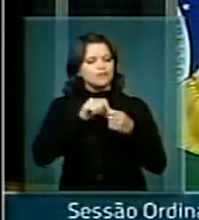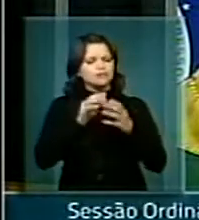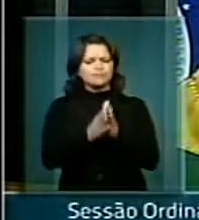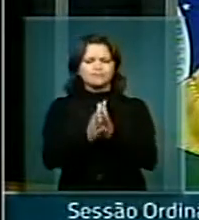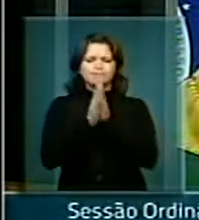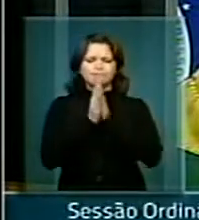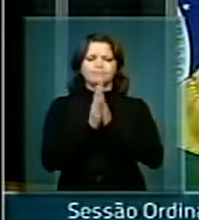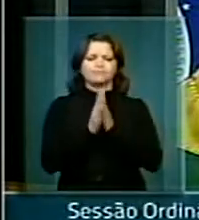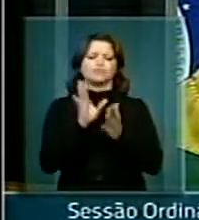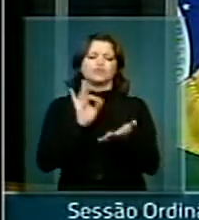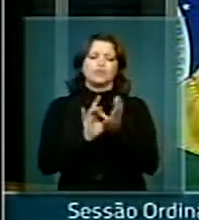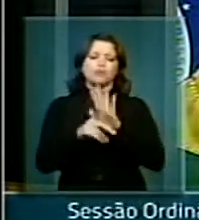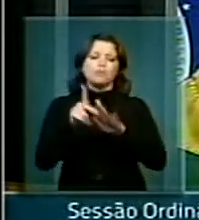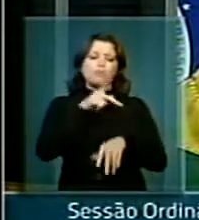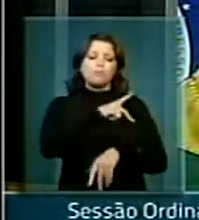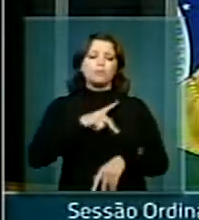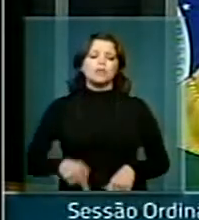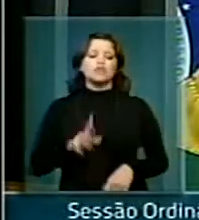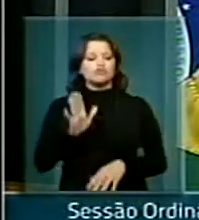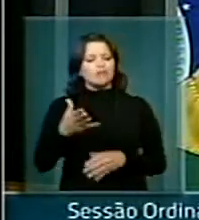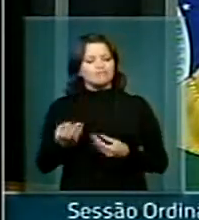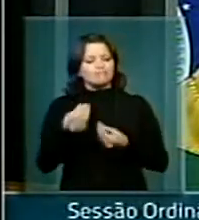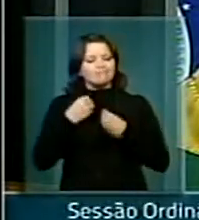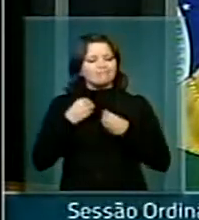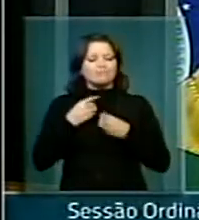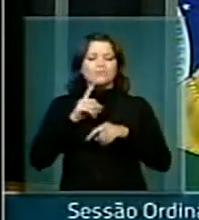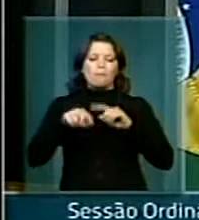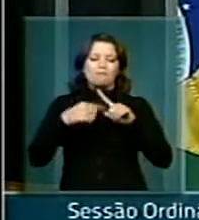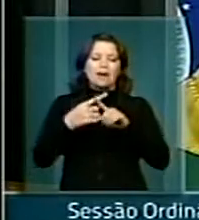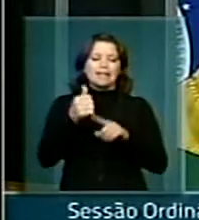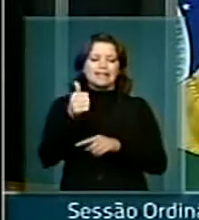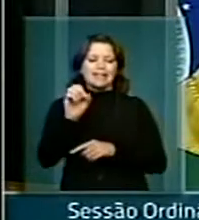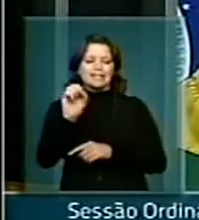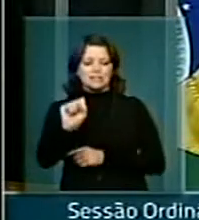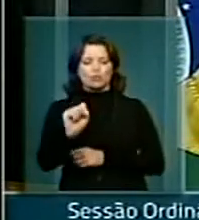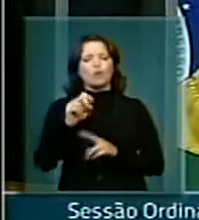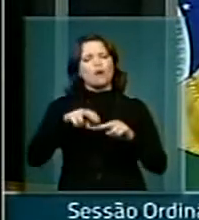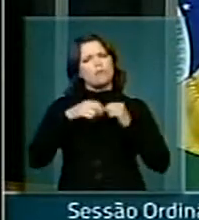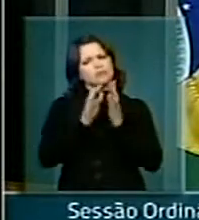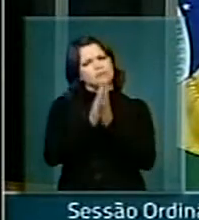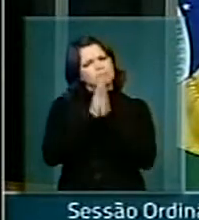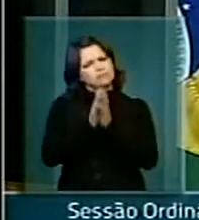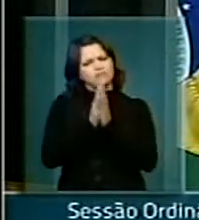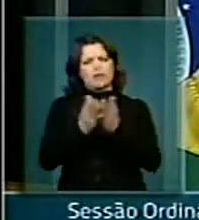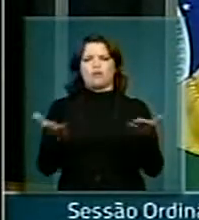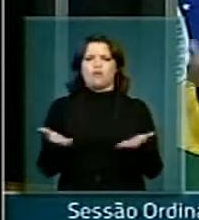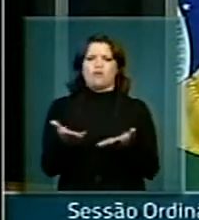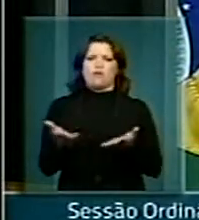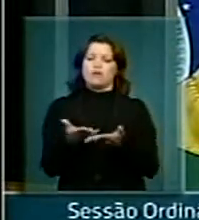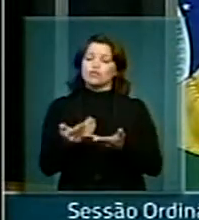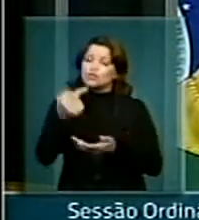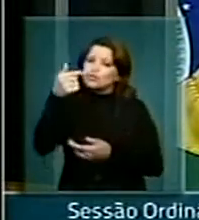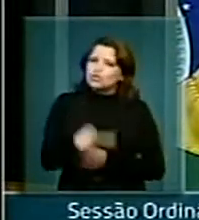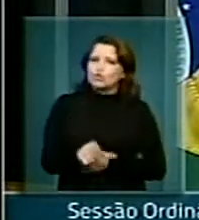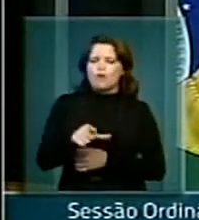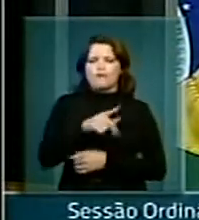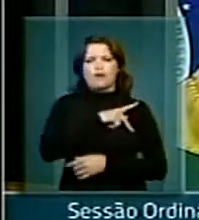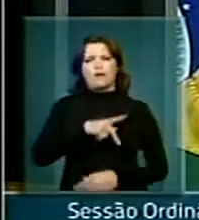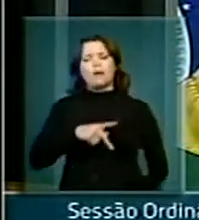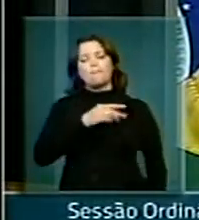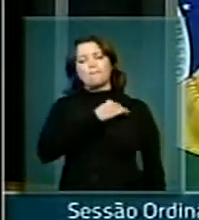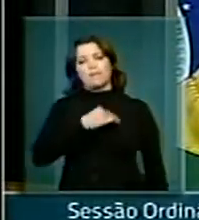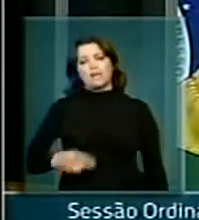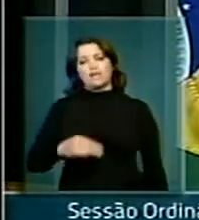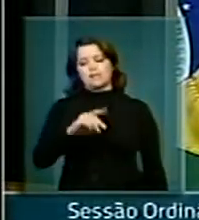apelo. Já que o presidente teve a benevolência de me dar mais de 10 segundos, faço o apelo, de novo, à ministra Glaze